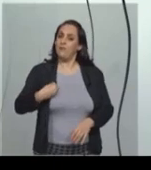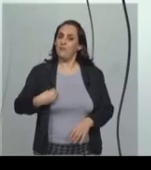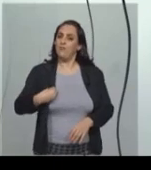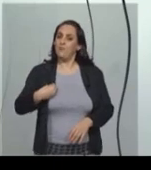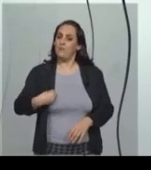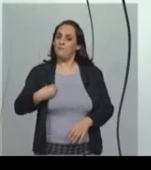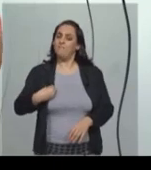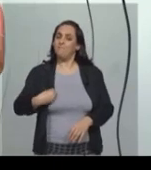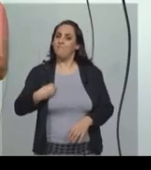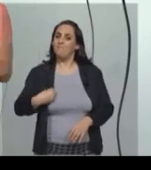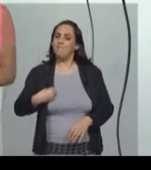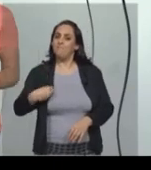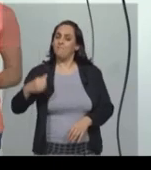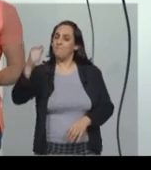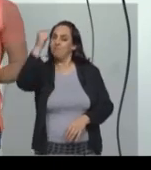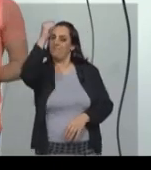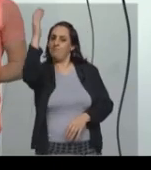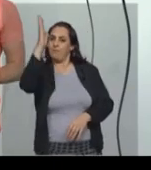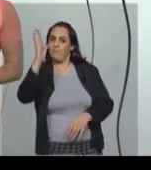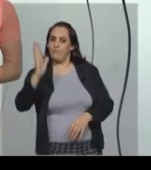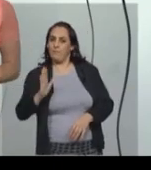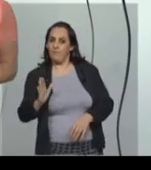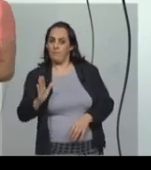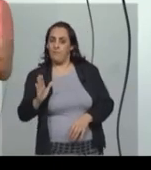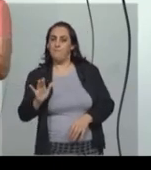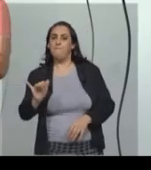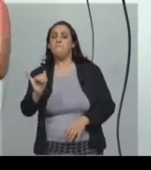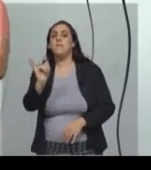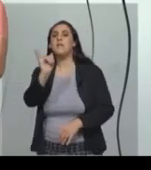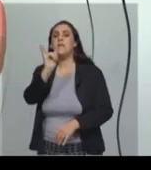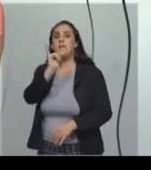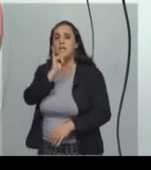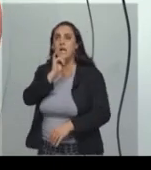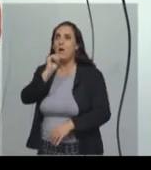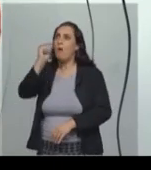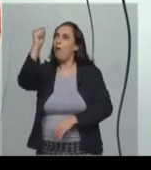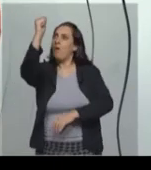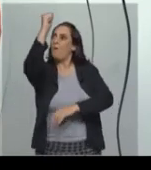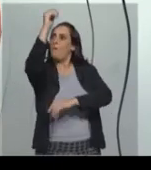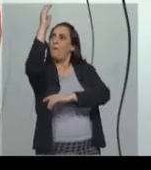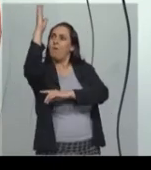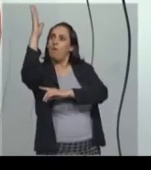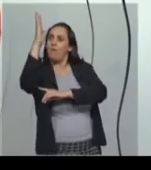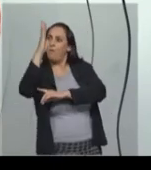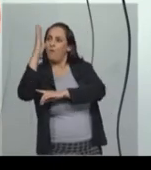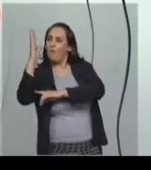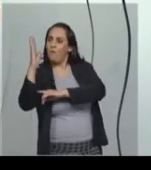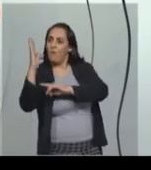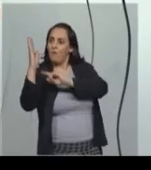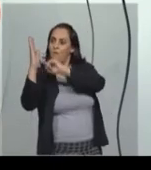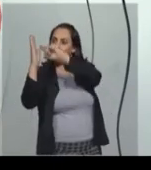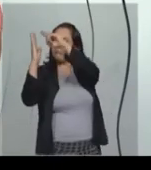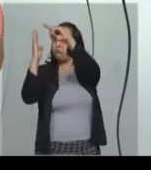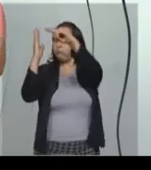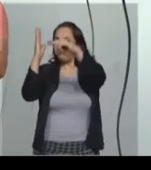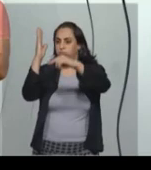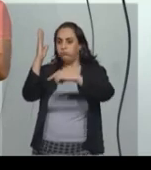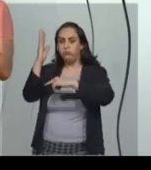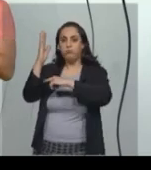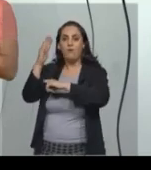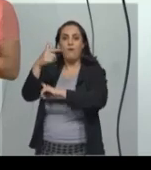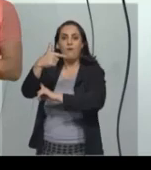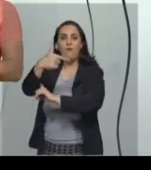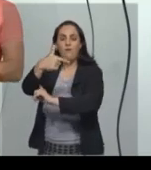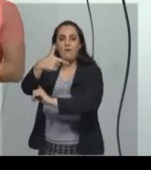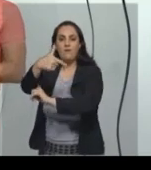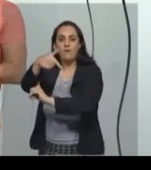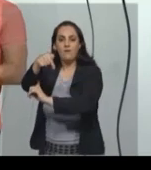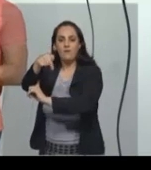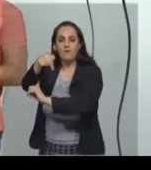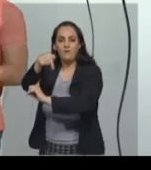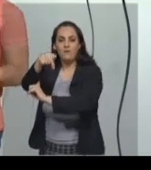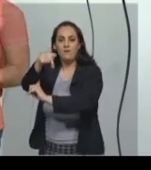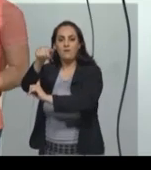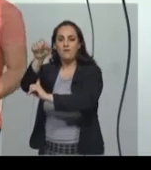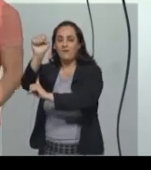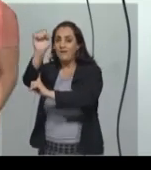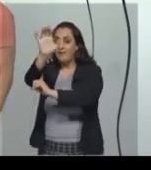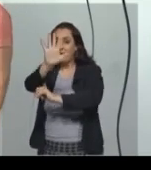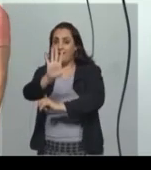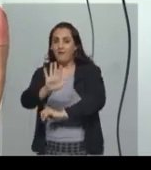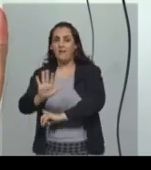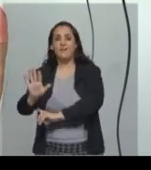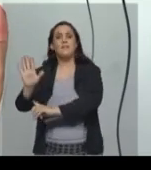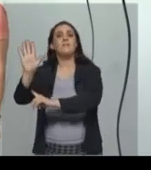federativas. Minas Gerais é uma delas. E, então, dentro do Estado de Minas Gerais, nós temos